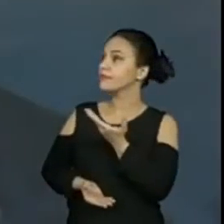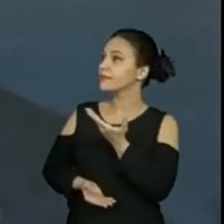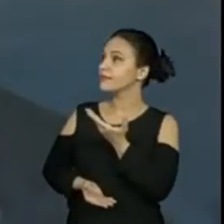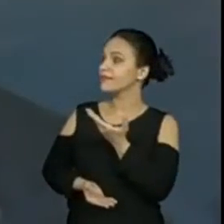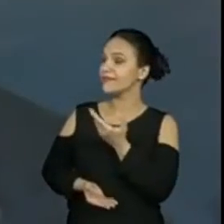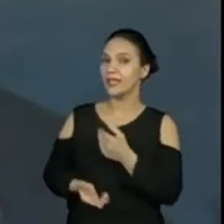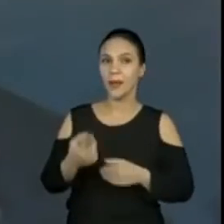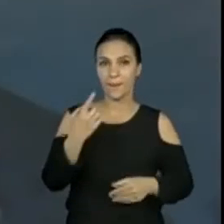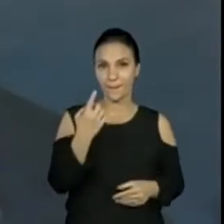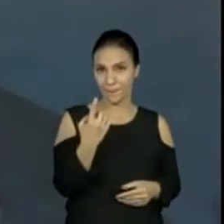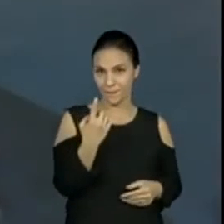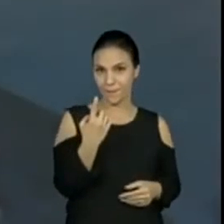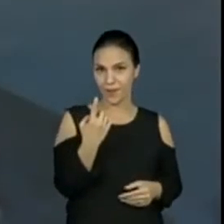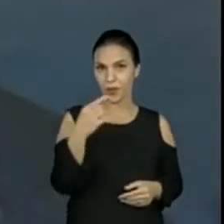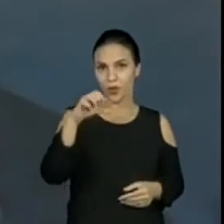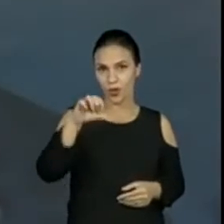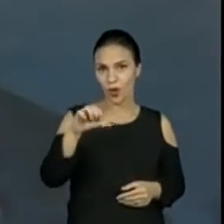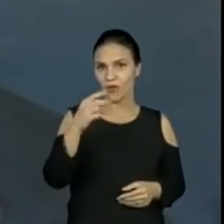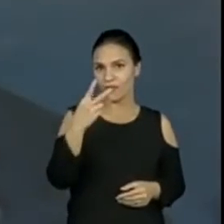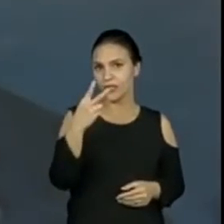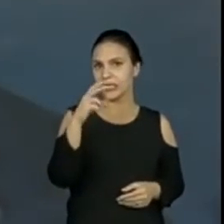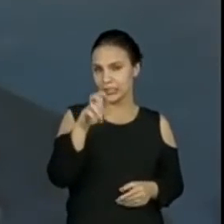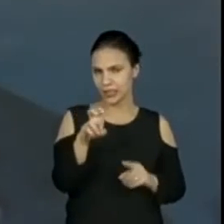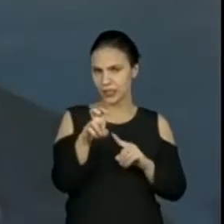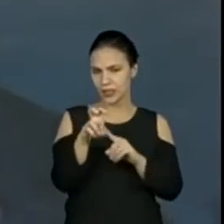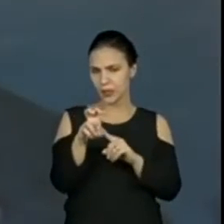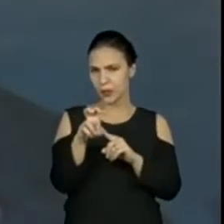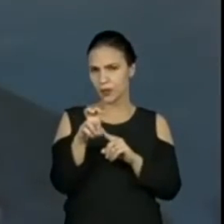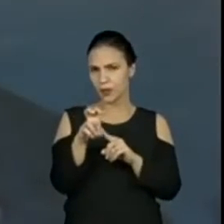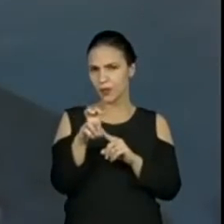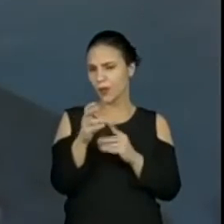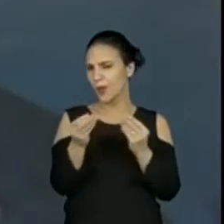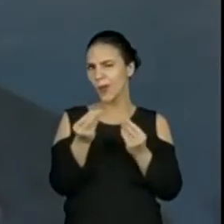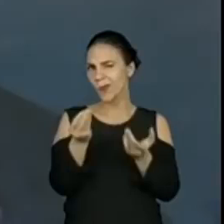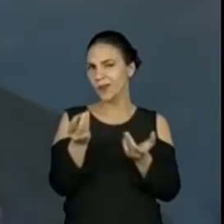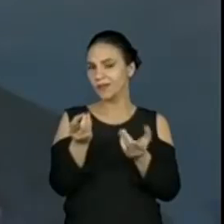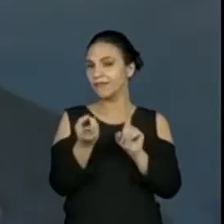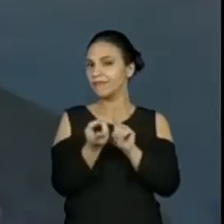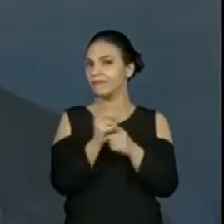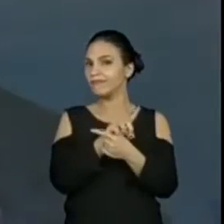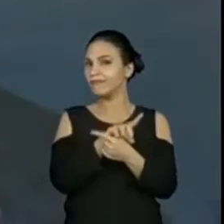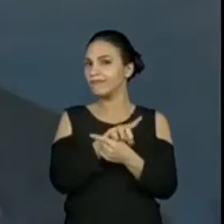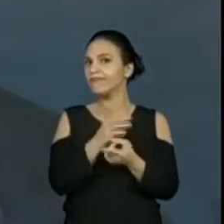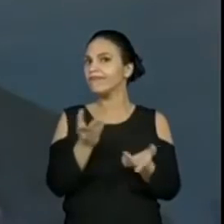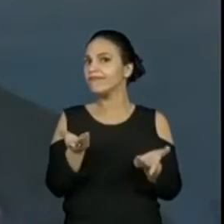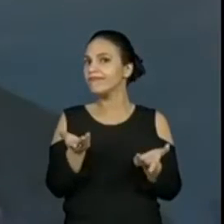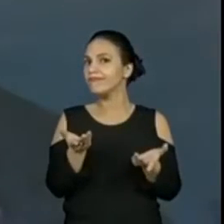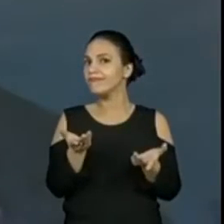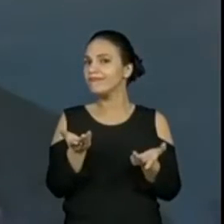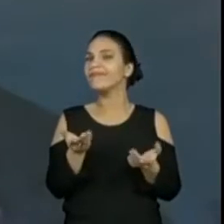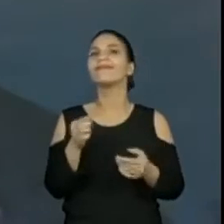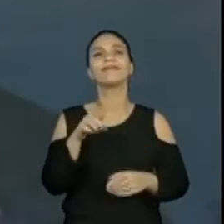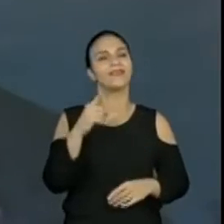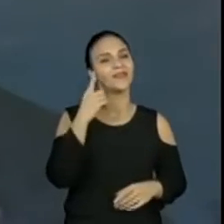299 vai dar 1925. Esse número é 1